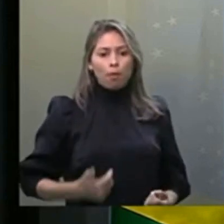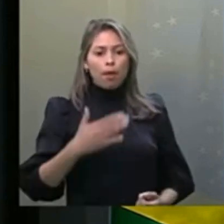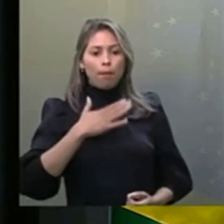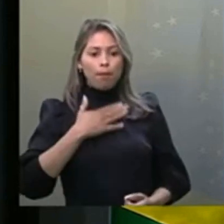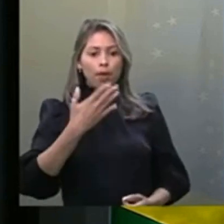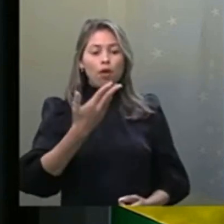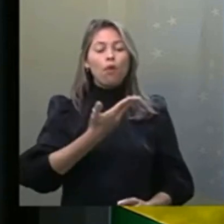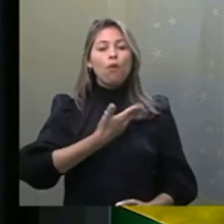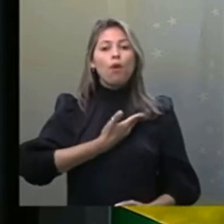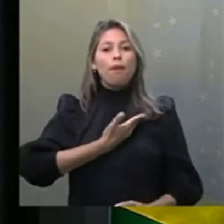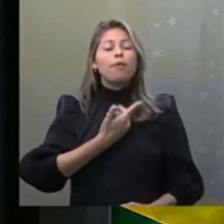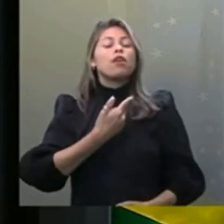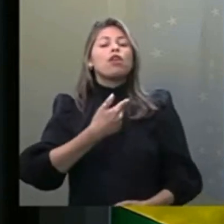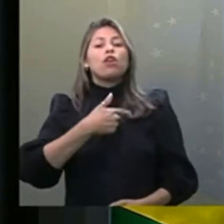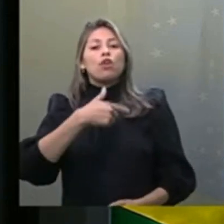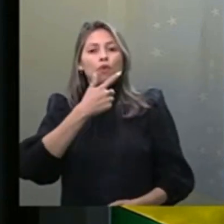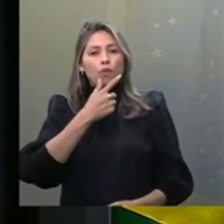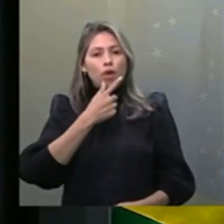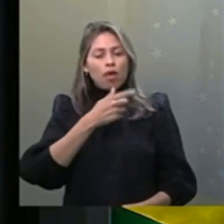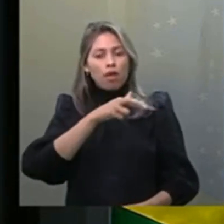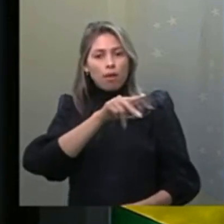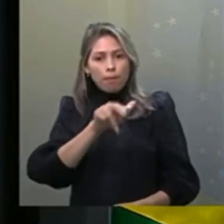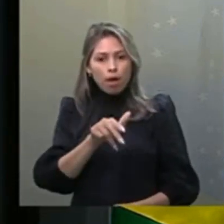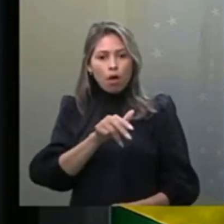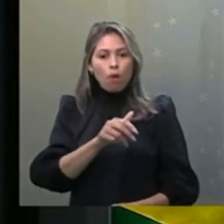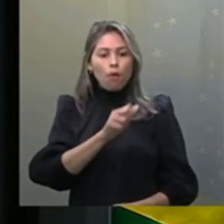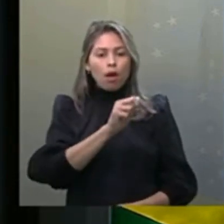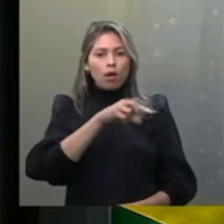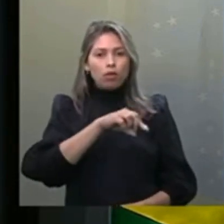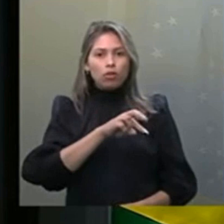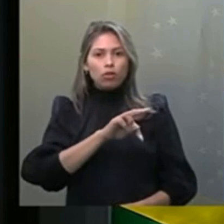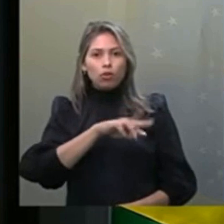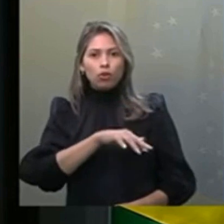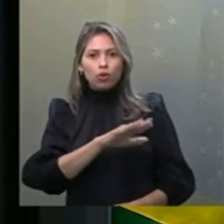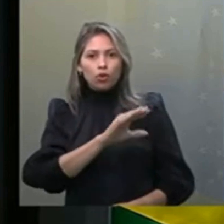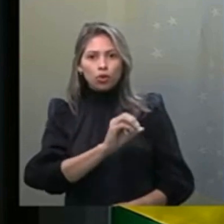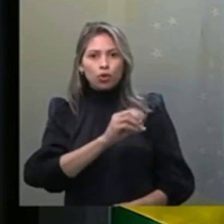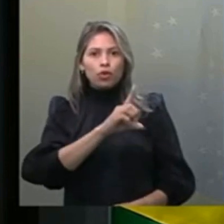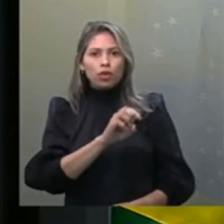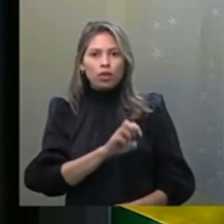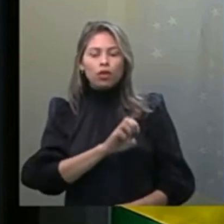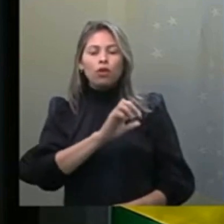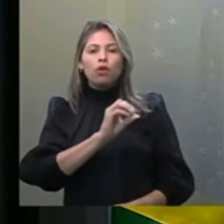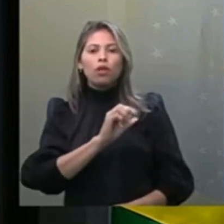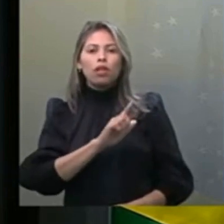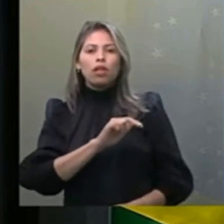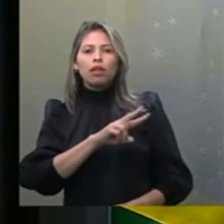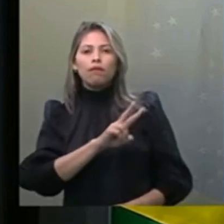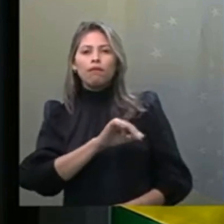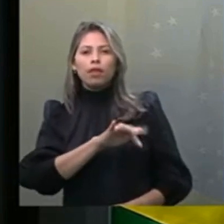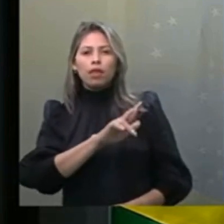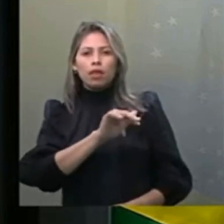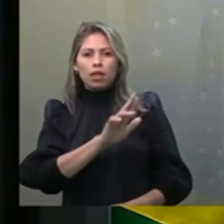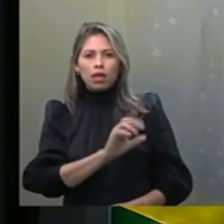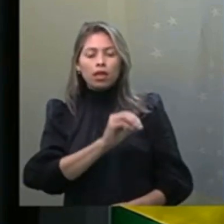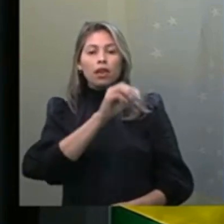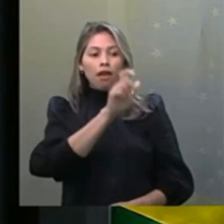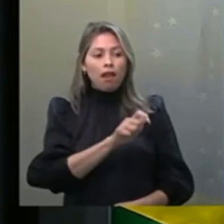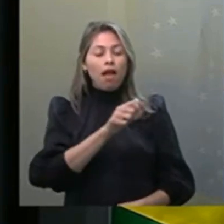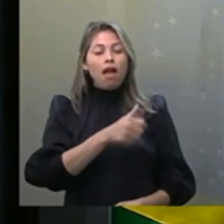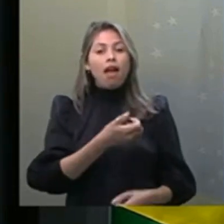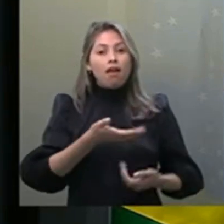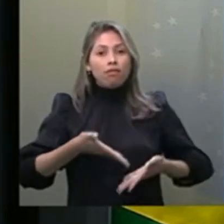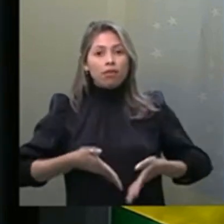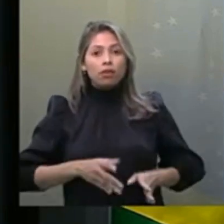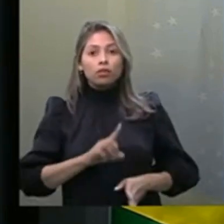Coronel Aginaldo Antônio de Oliveira, que é nosso conterrâneo do Ceará, natural da cidade de